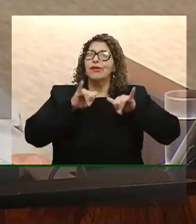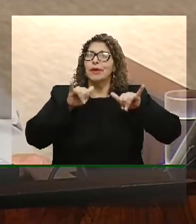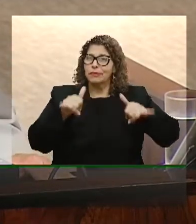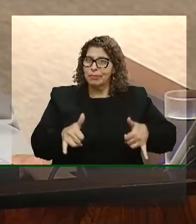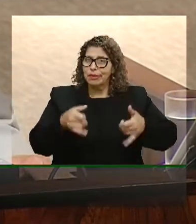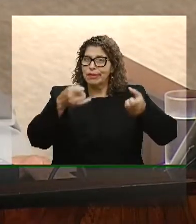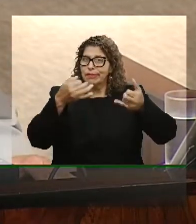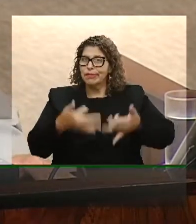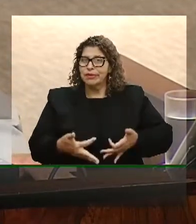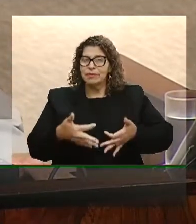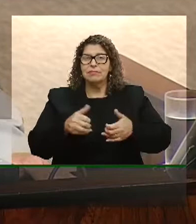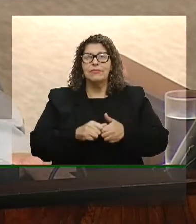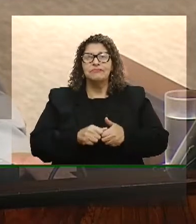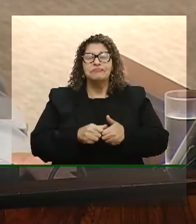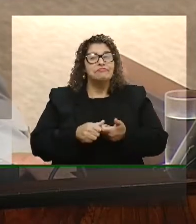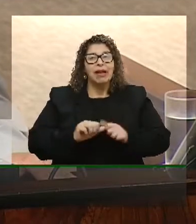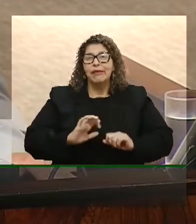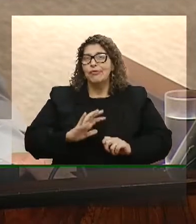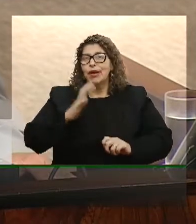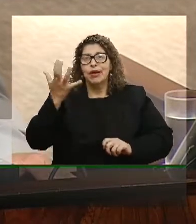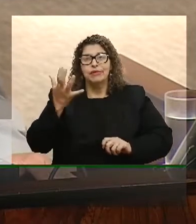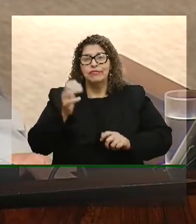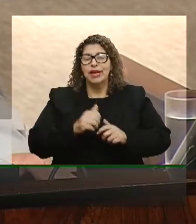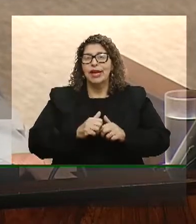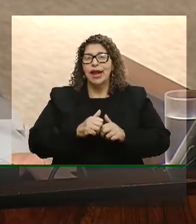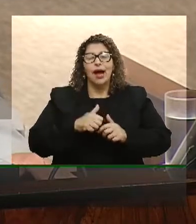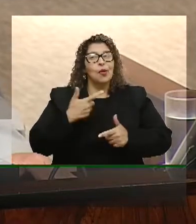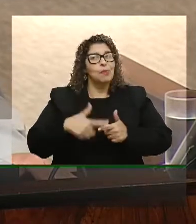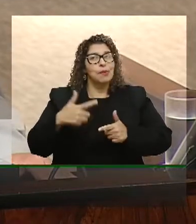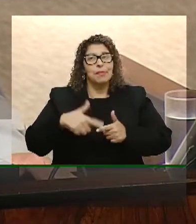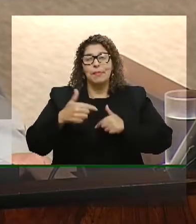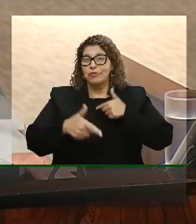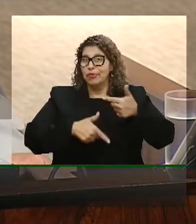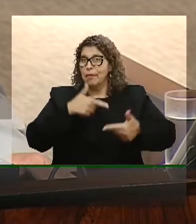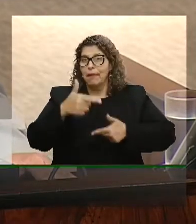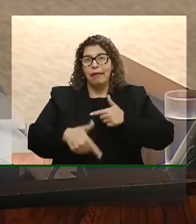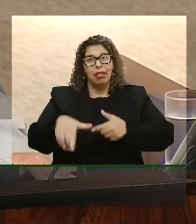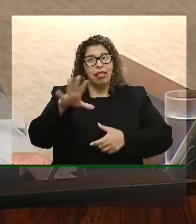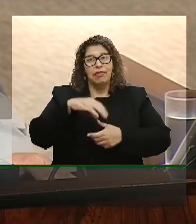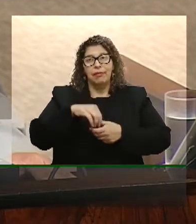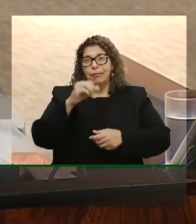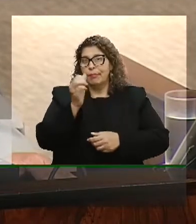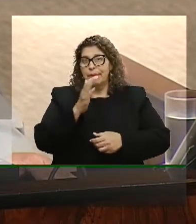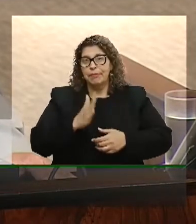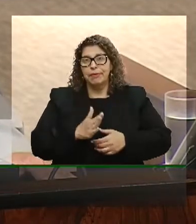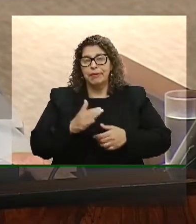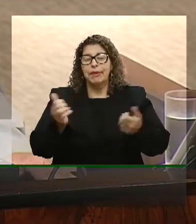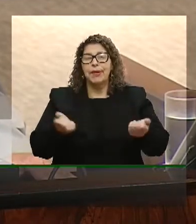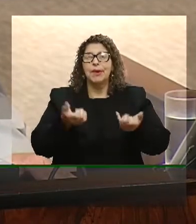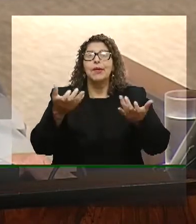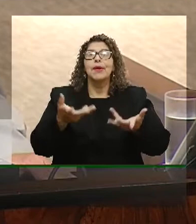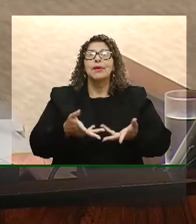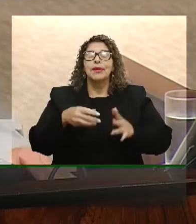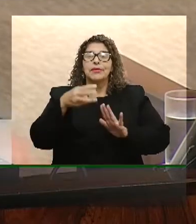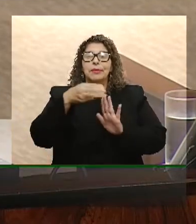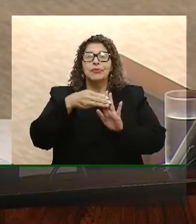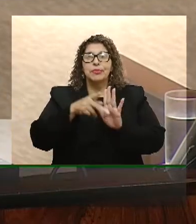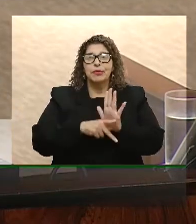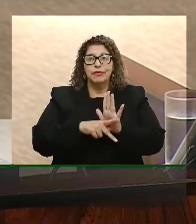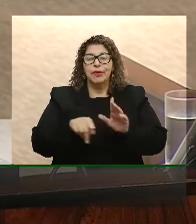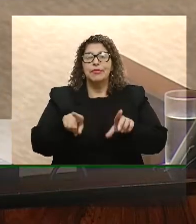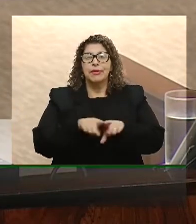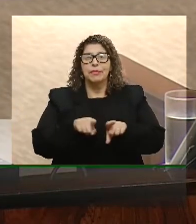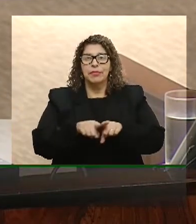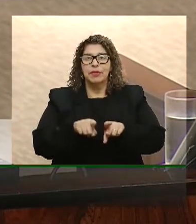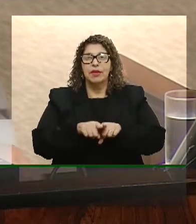Então, isso não resolverá o problema de emprego no país, e na esteira dessa medida provisória, inclui-se também